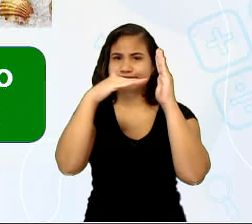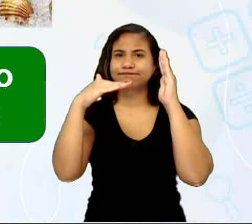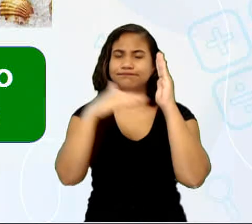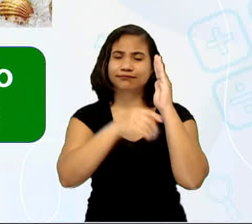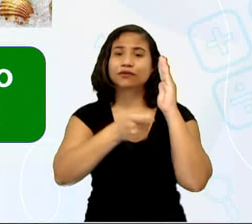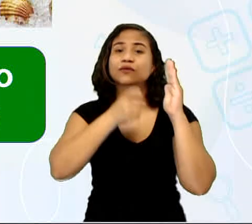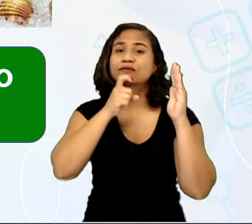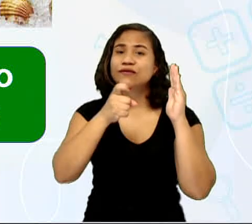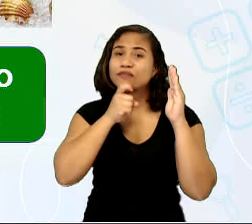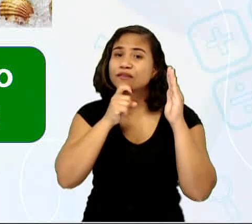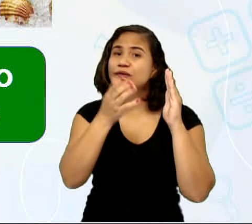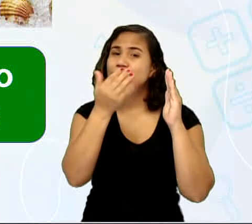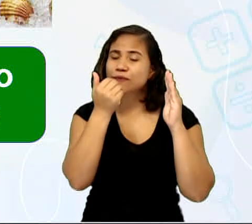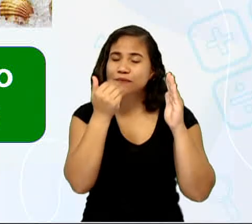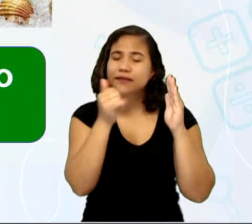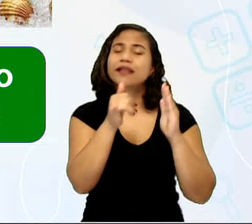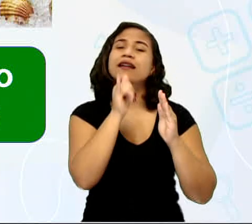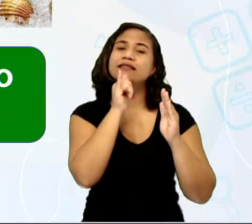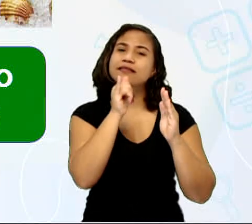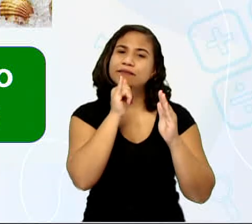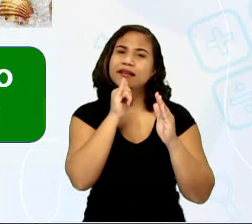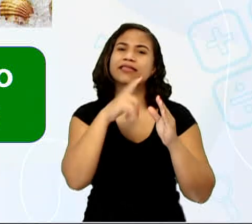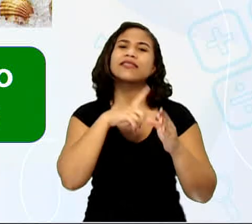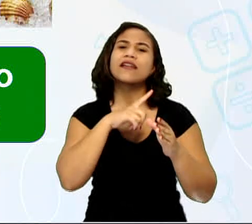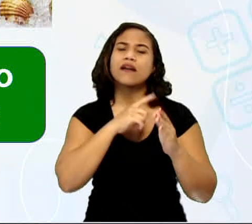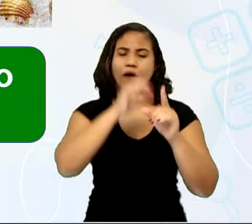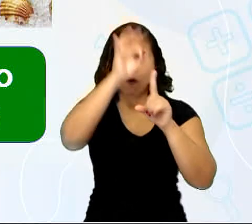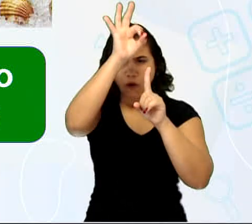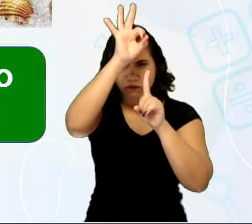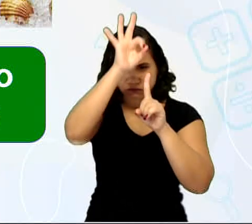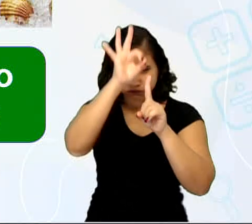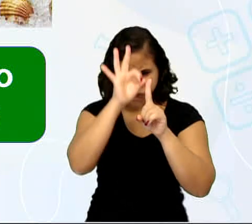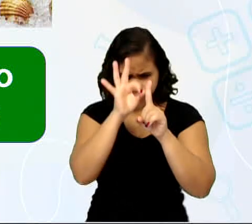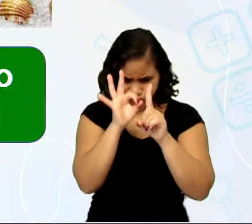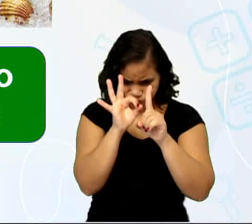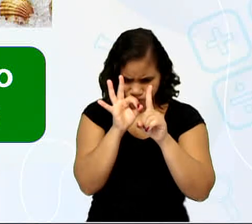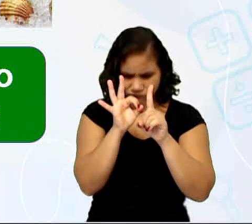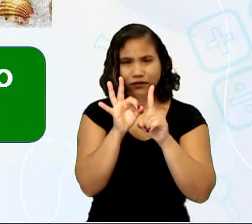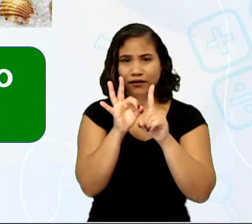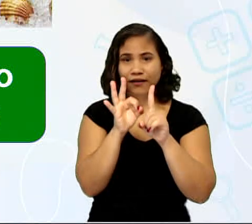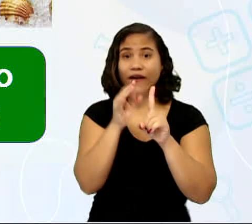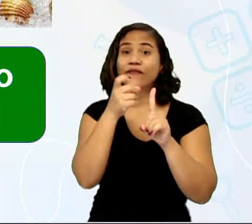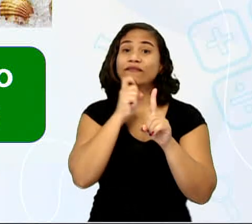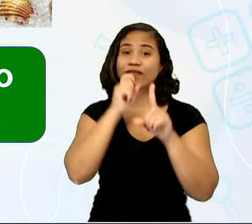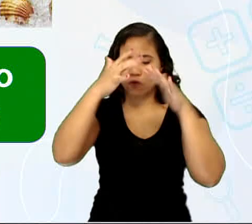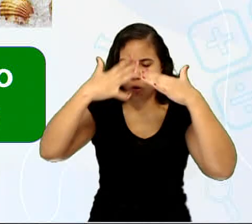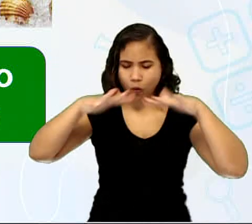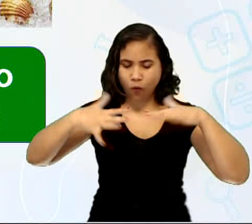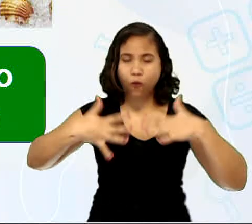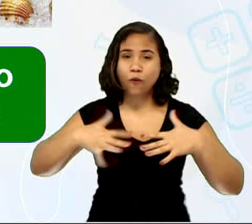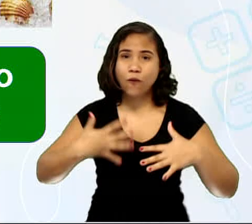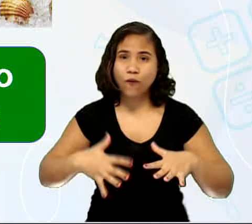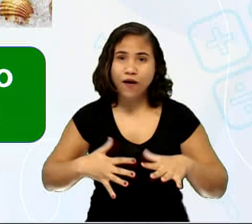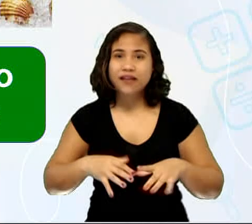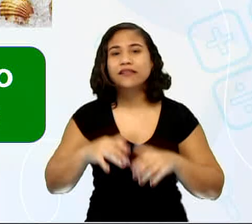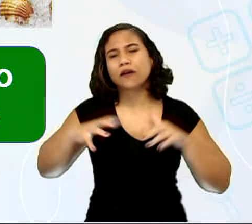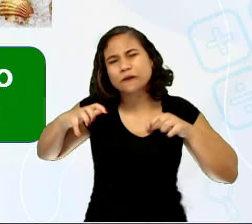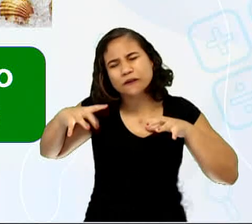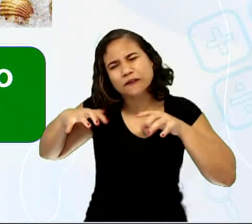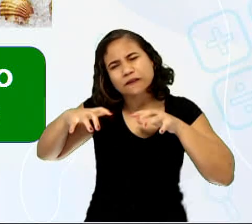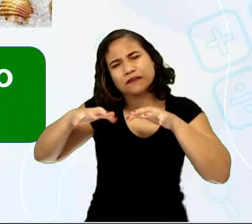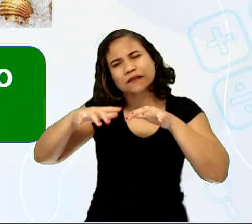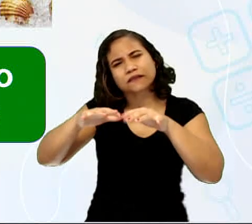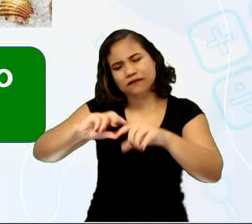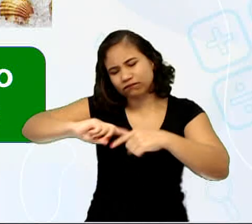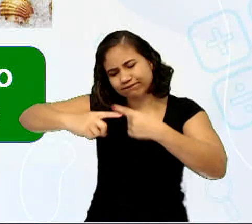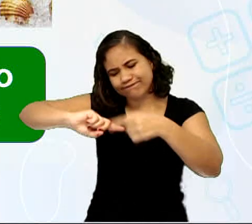São alguns exemplos. Por quê? Há a queda da temperatura. Como nós sabemos que os micro-organismos